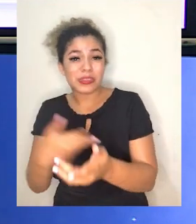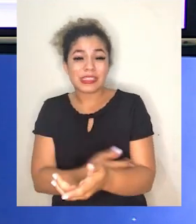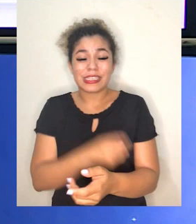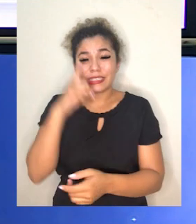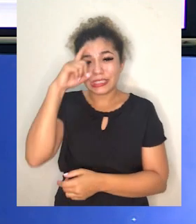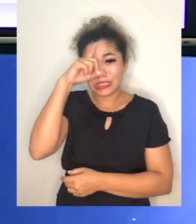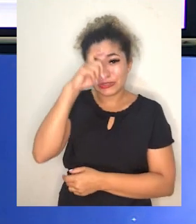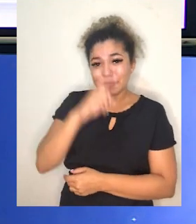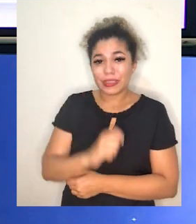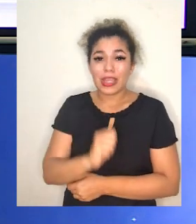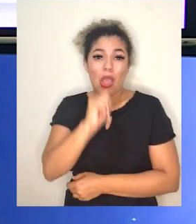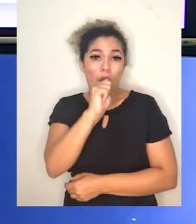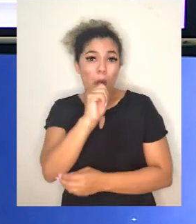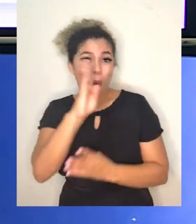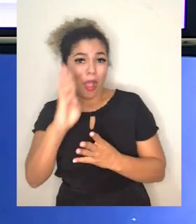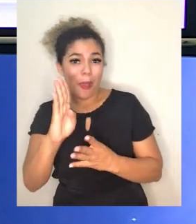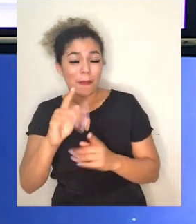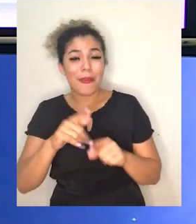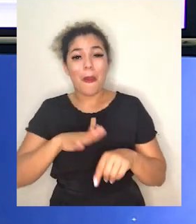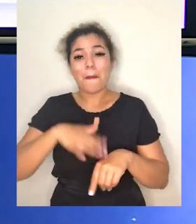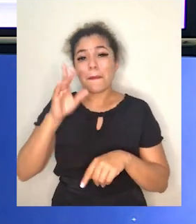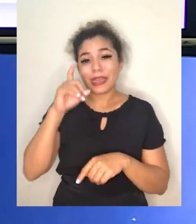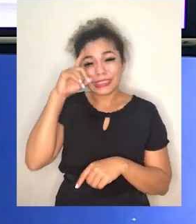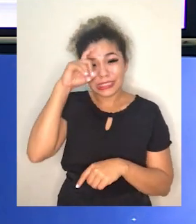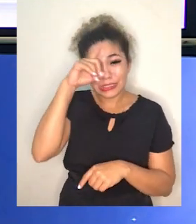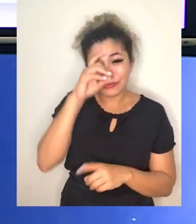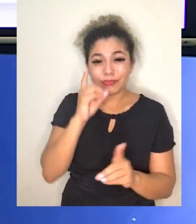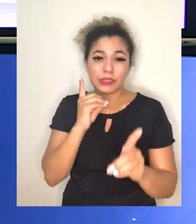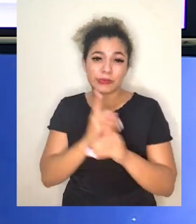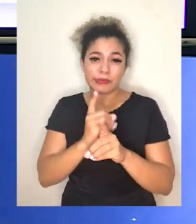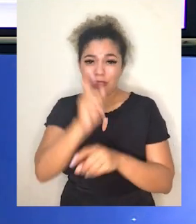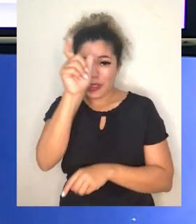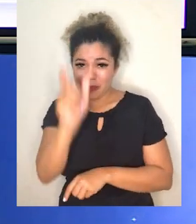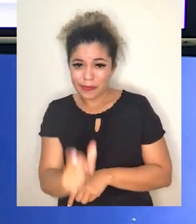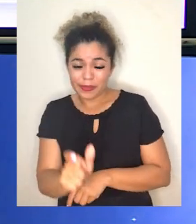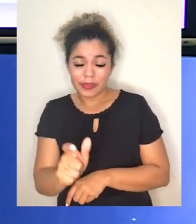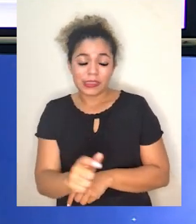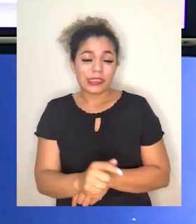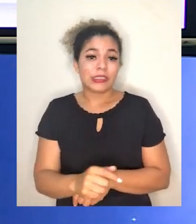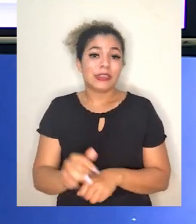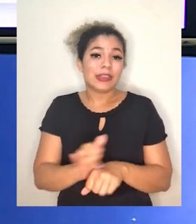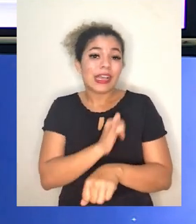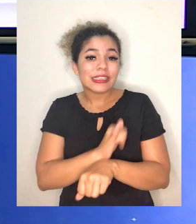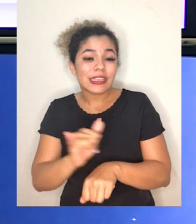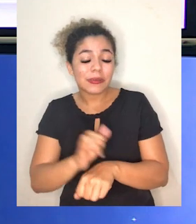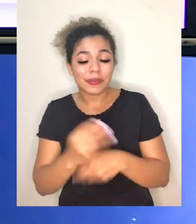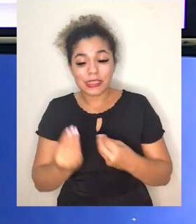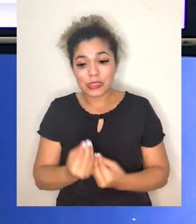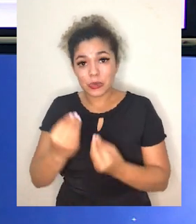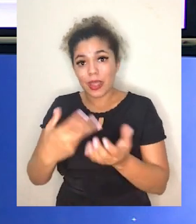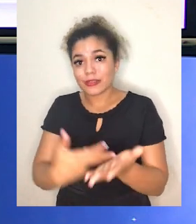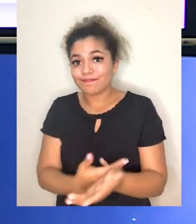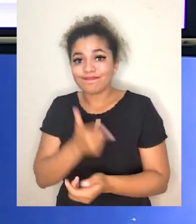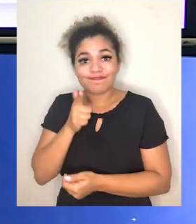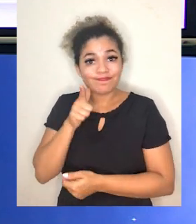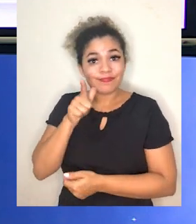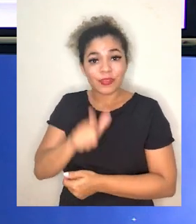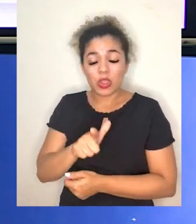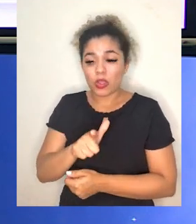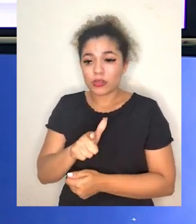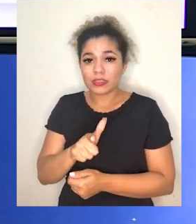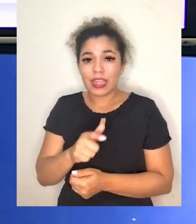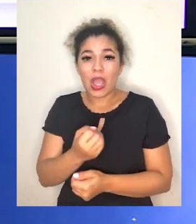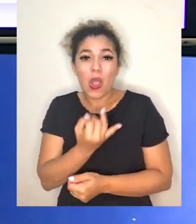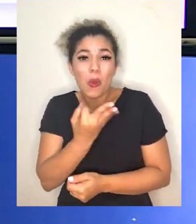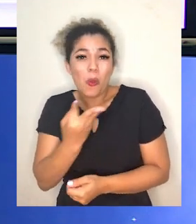raros, como é o tipo AB, que é o mais raro na nossa população, muitos procedimentos que necessitam de doação de sangue não conseguem ter o volume